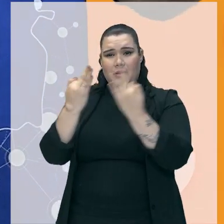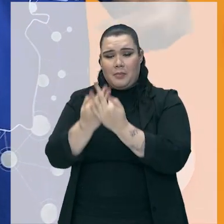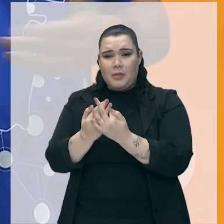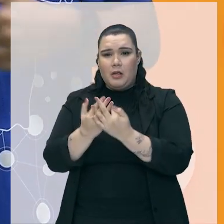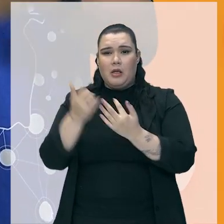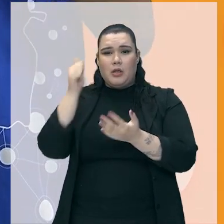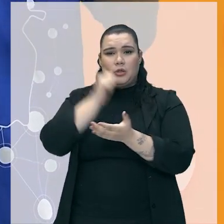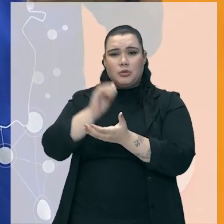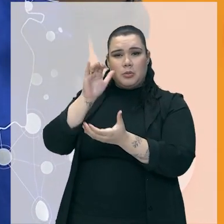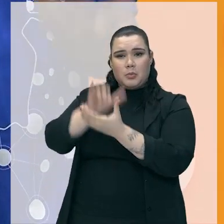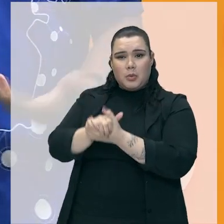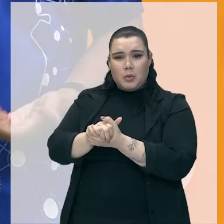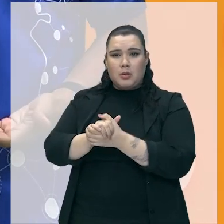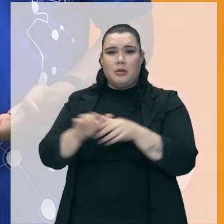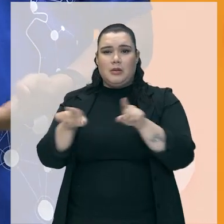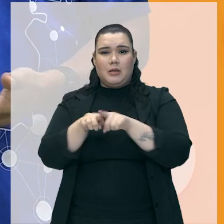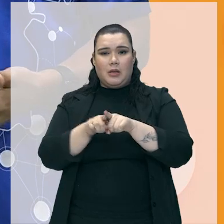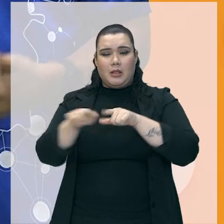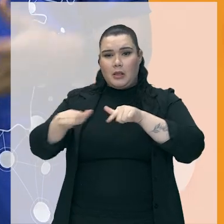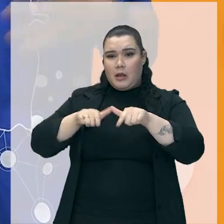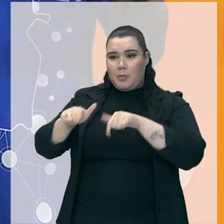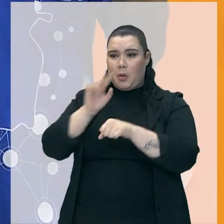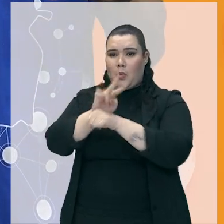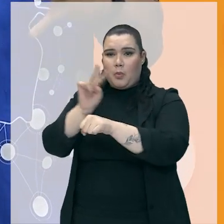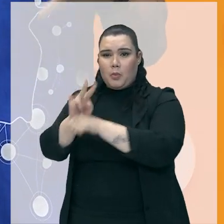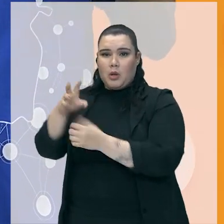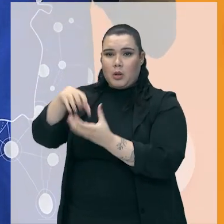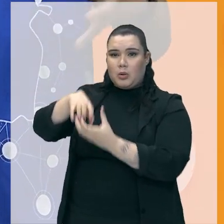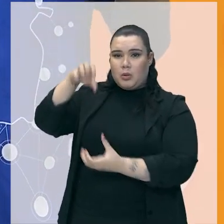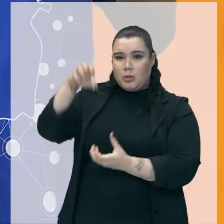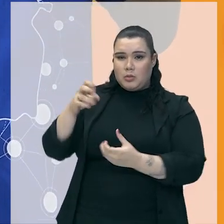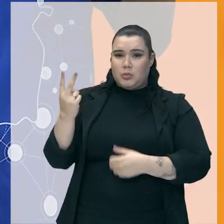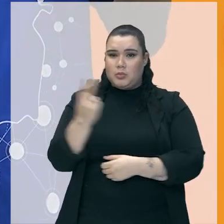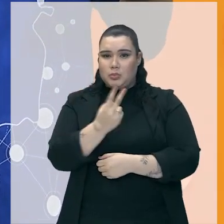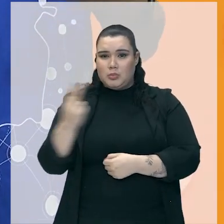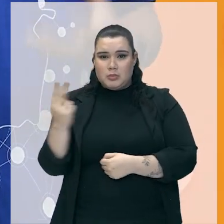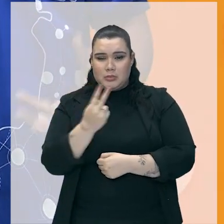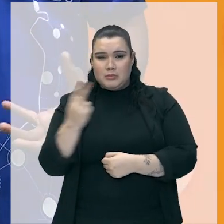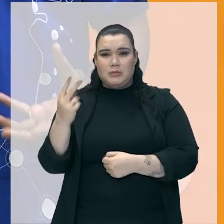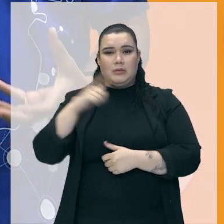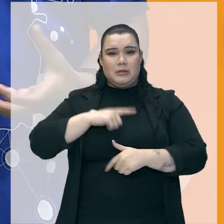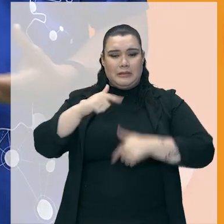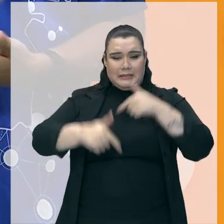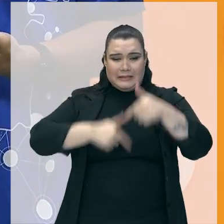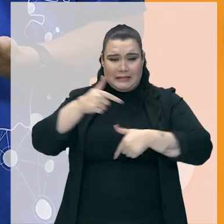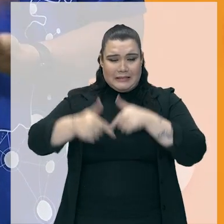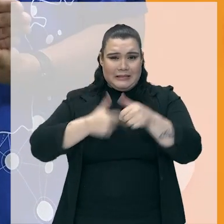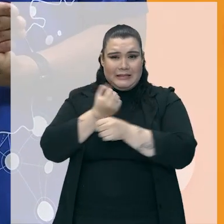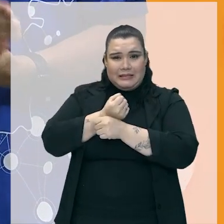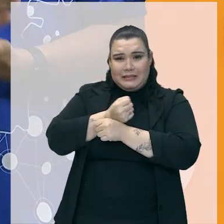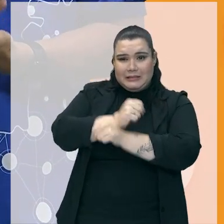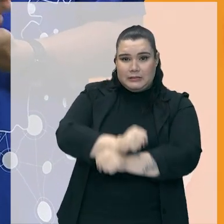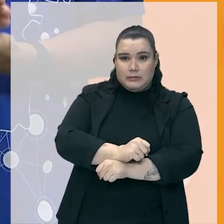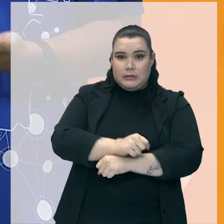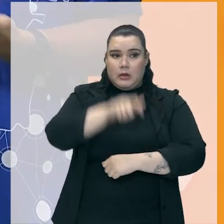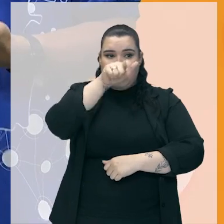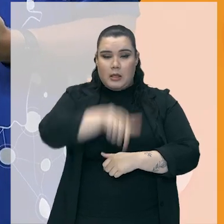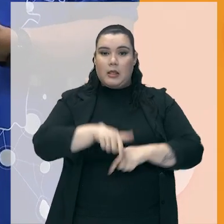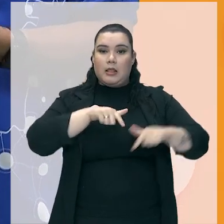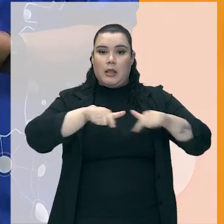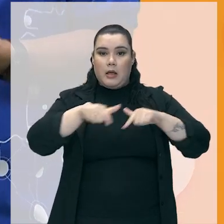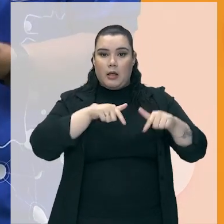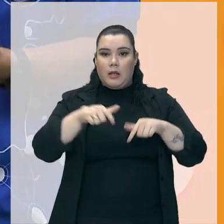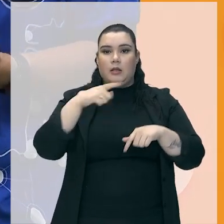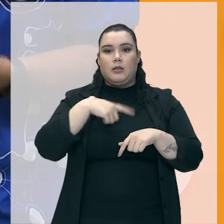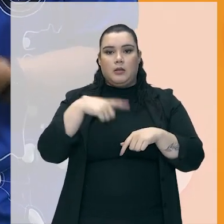mulher dele também tem que trabalhar como cuidadora de idosos e os dois são apinhados de trabalho, o trabalho dele com as entregas,